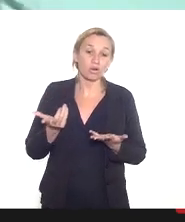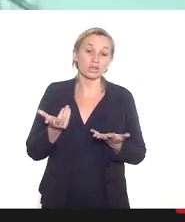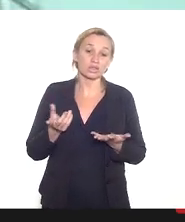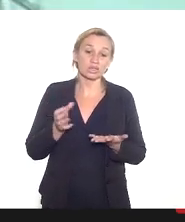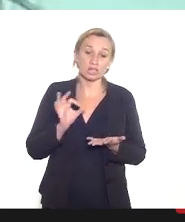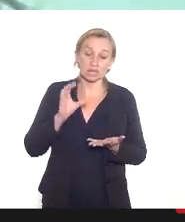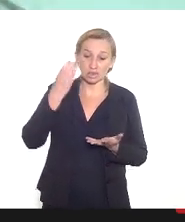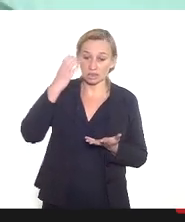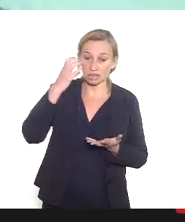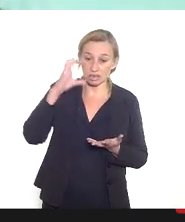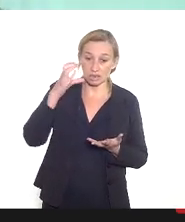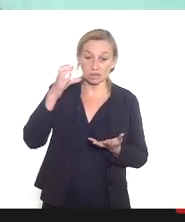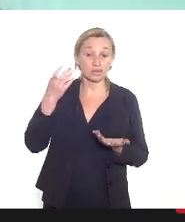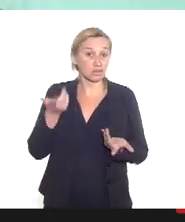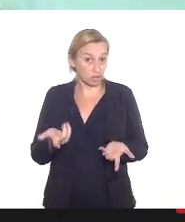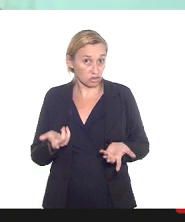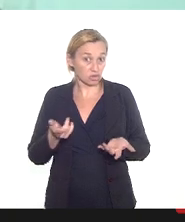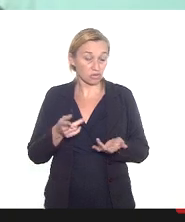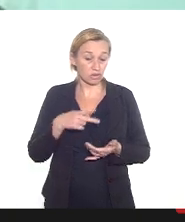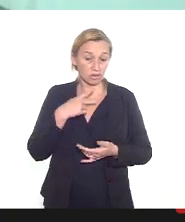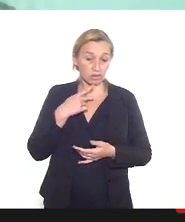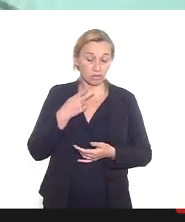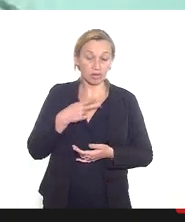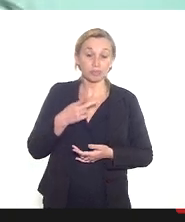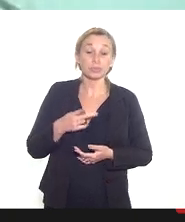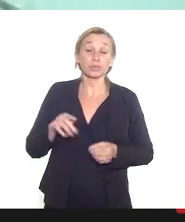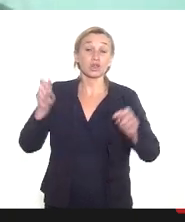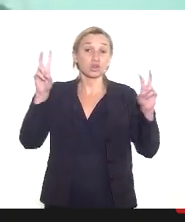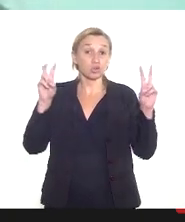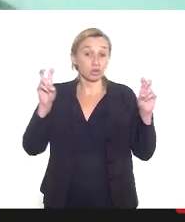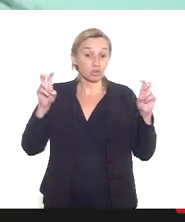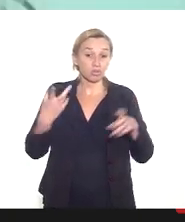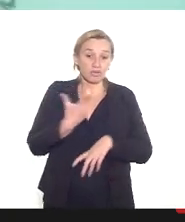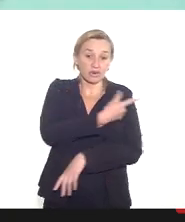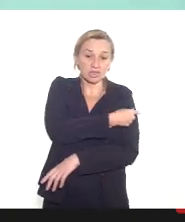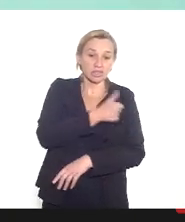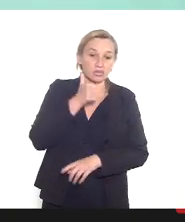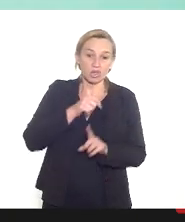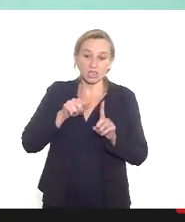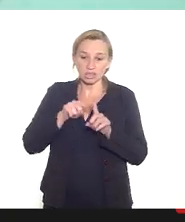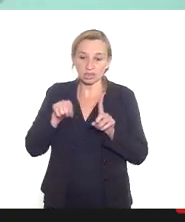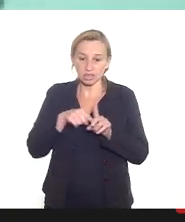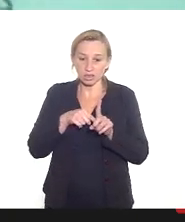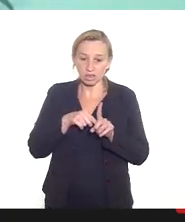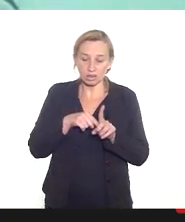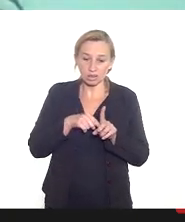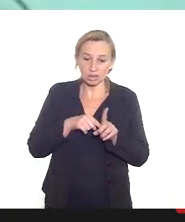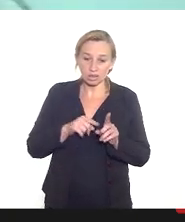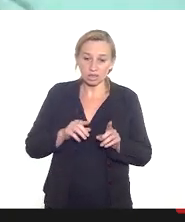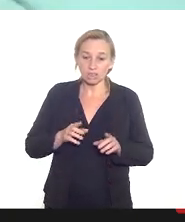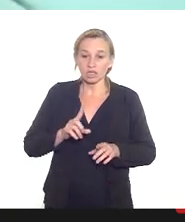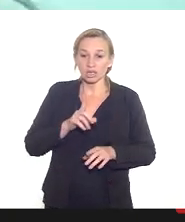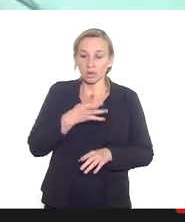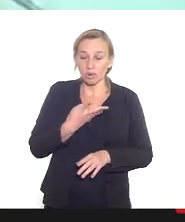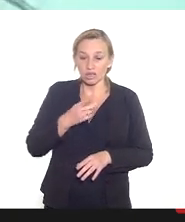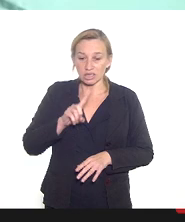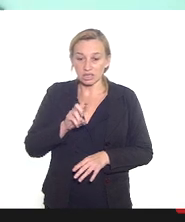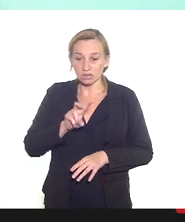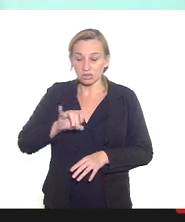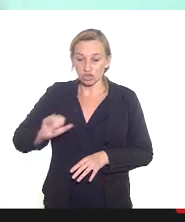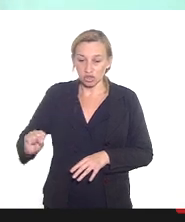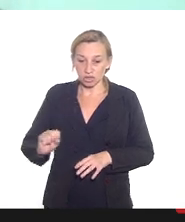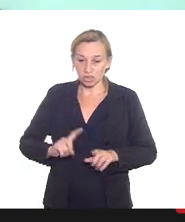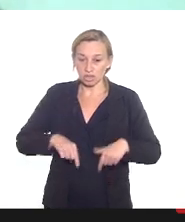evidências científicas sobre as questões da vacinação para gestantes e puérperas eu faço um breve histórico